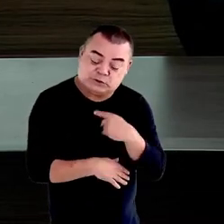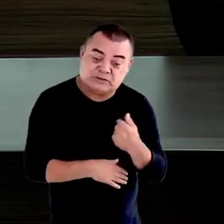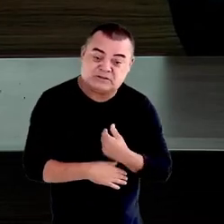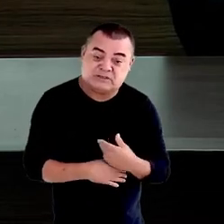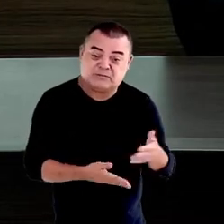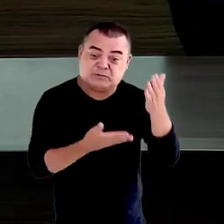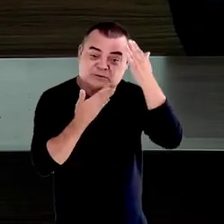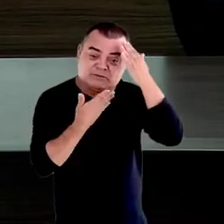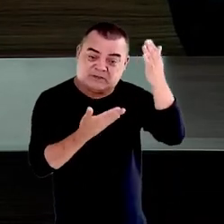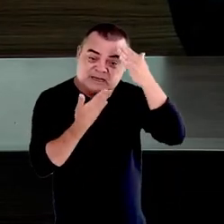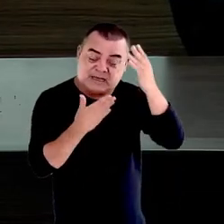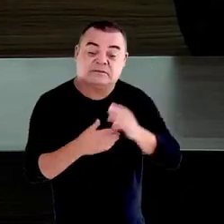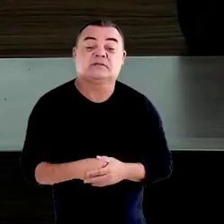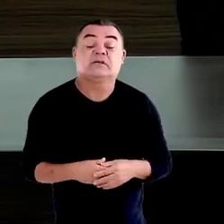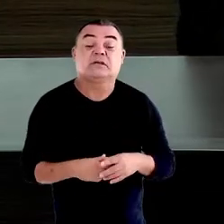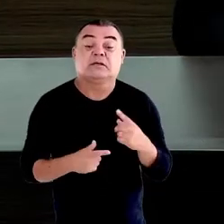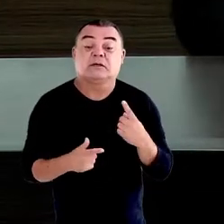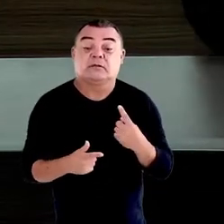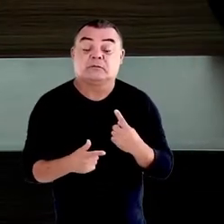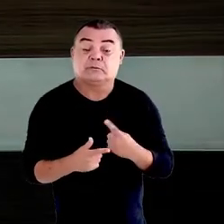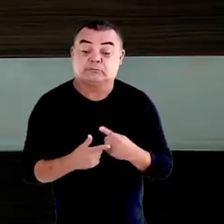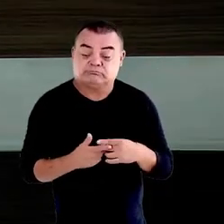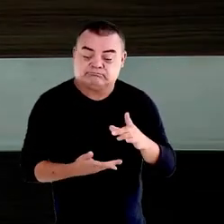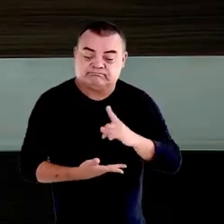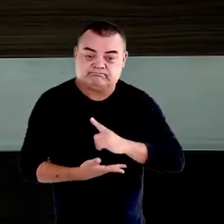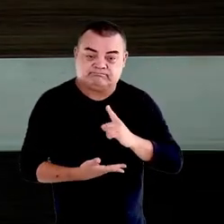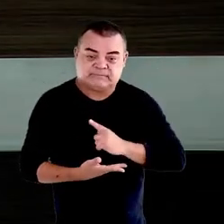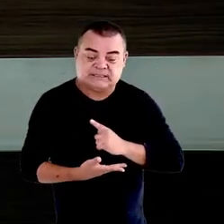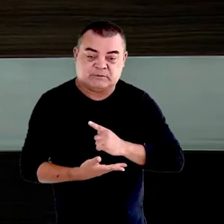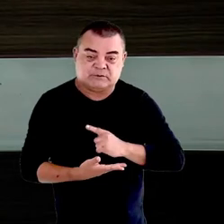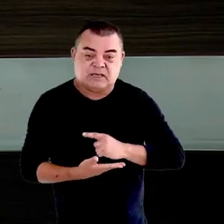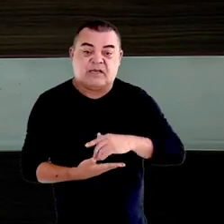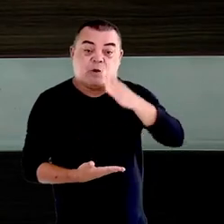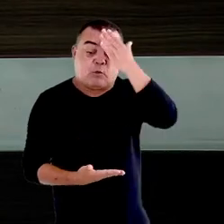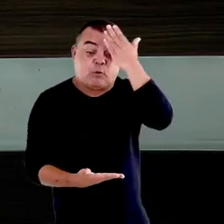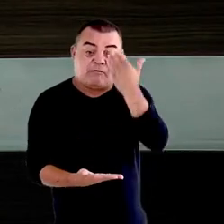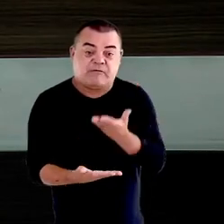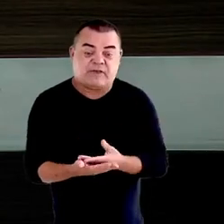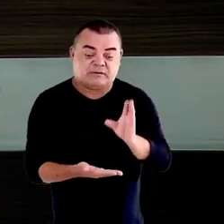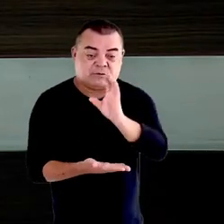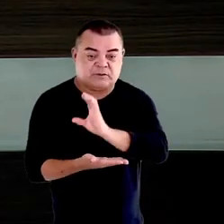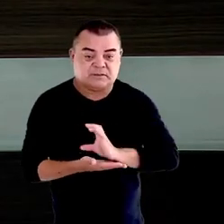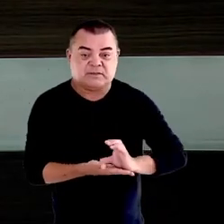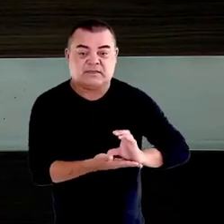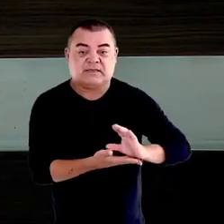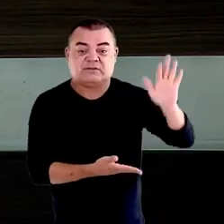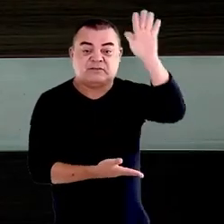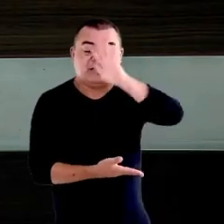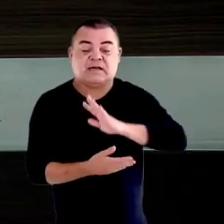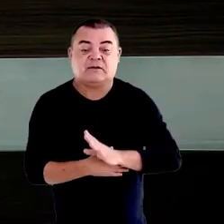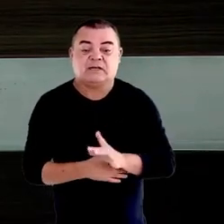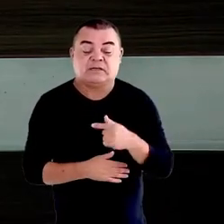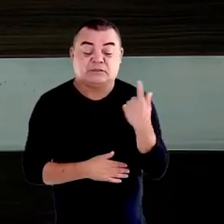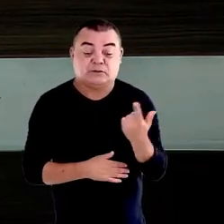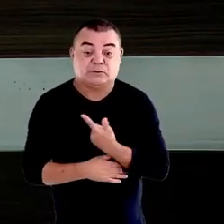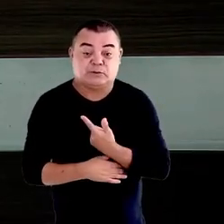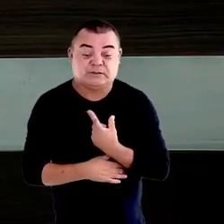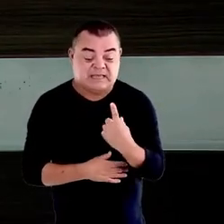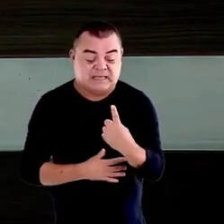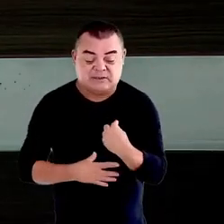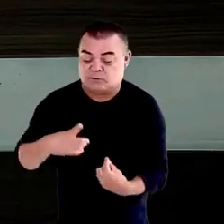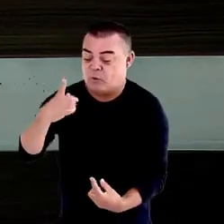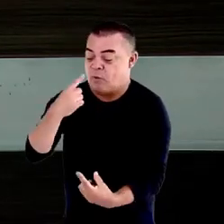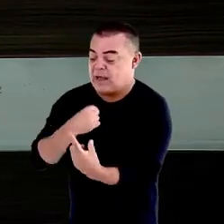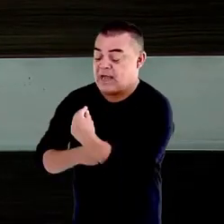por termos a confiança do Conselho Nacional de nos escolher para tratar de um